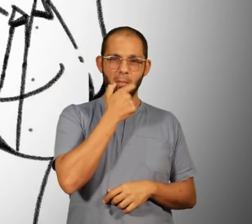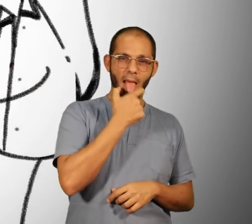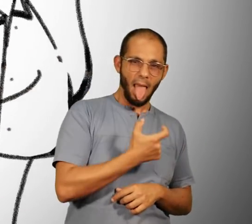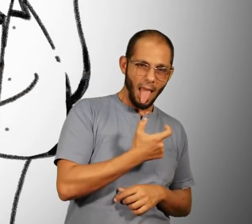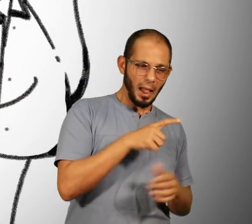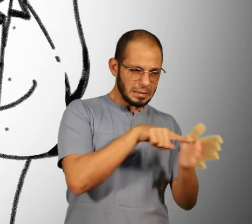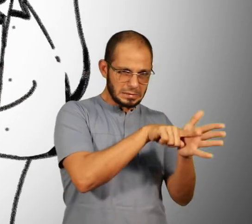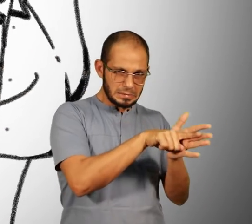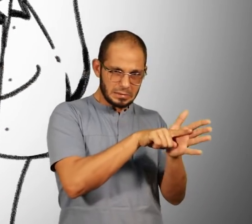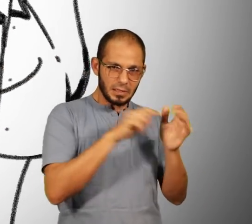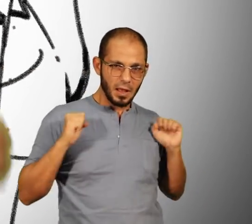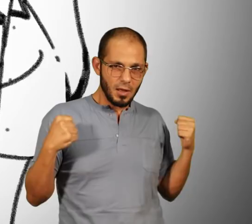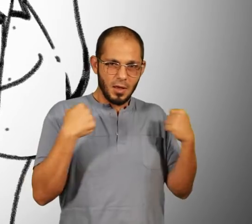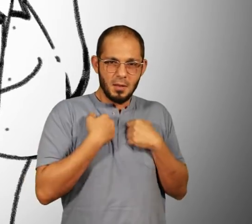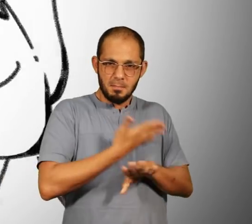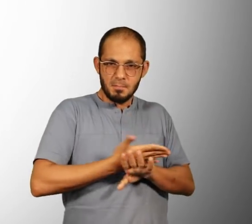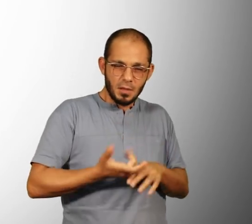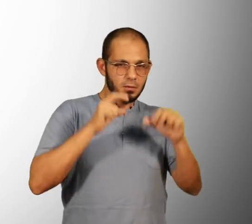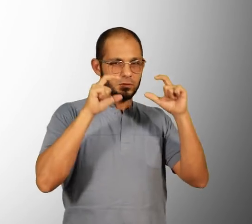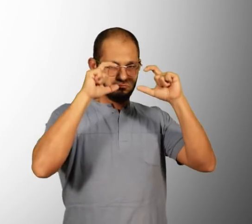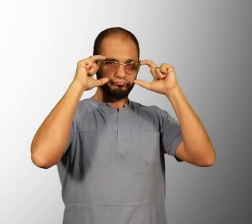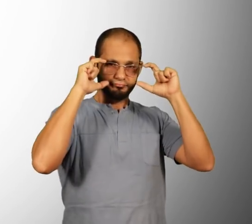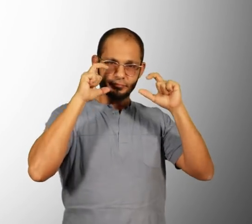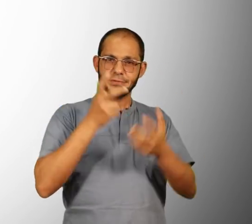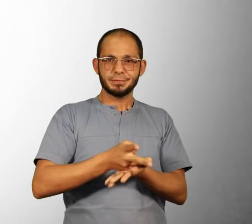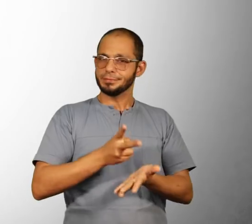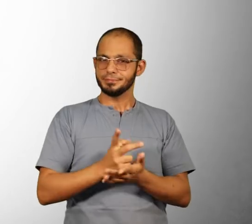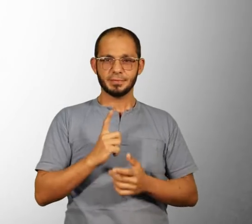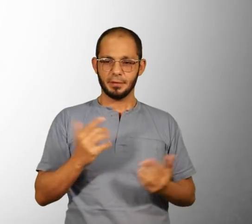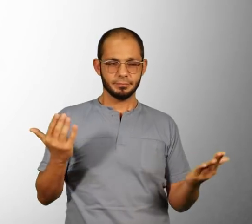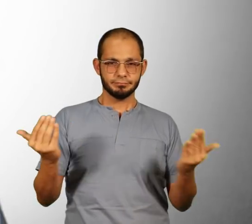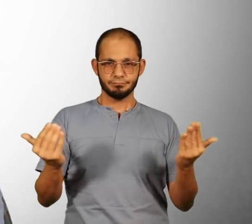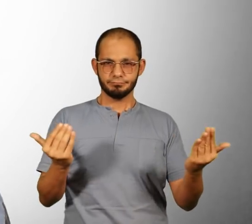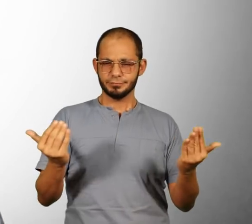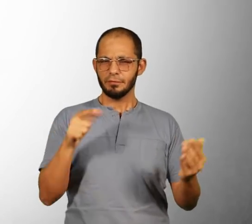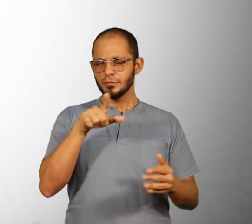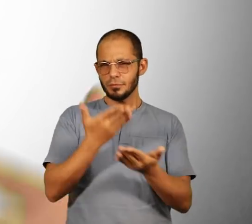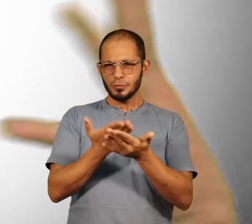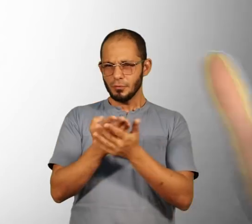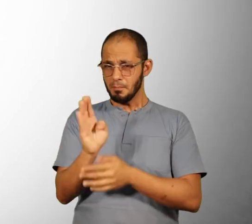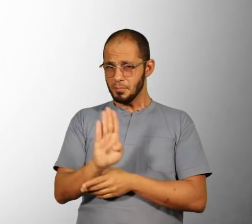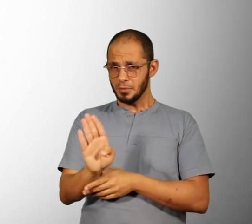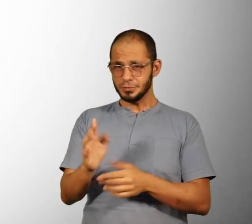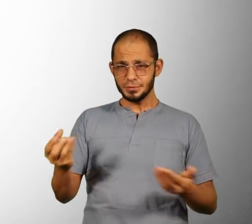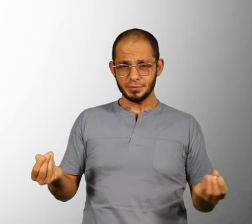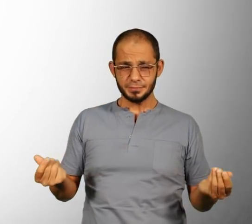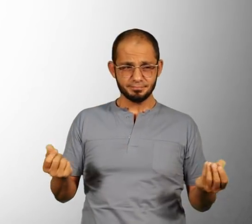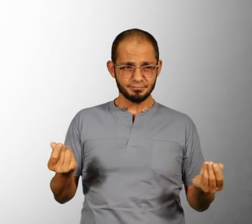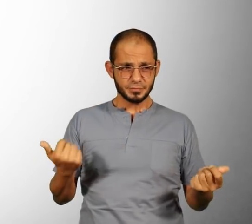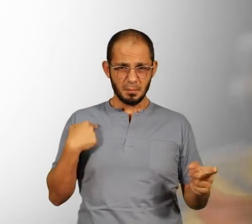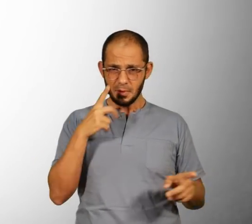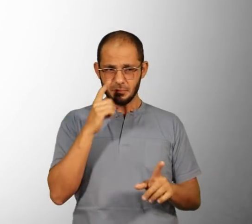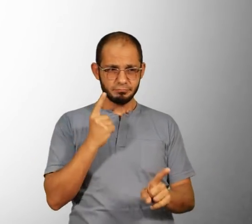de laboratório, com jaleco e óculosinho, né? E tem sempre disso. O pessoal fala assim, você tá fazendo biologia, às vezes você nem é da área da biologia